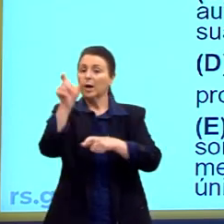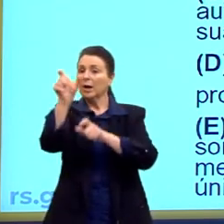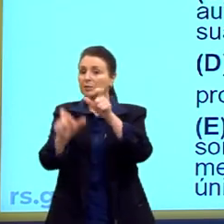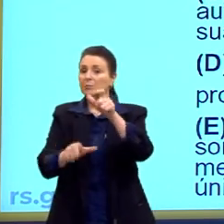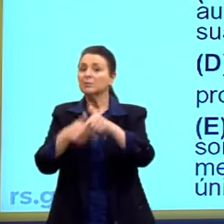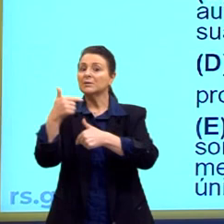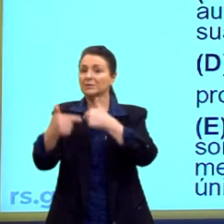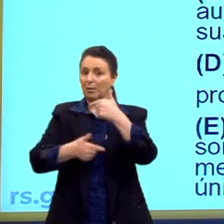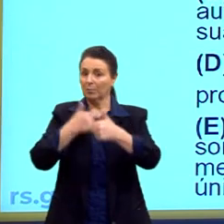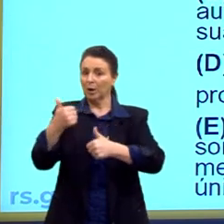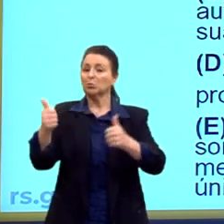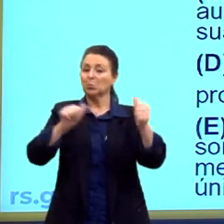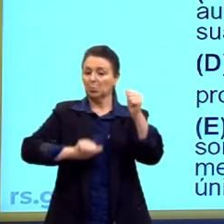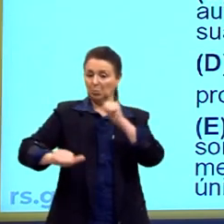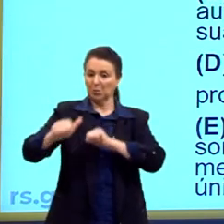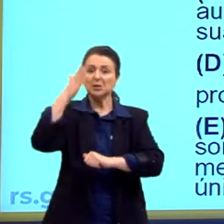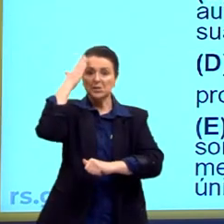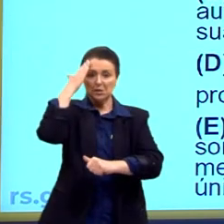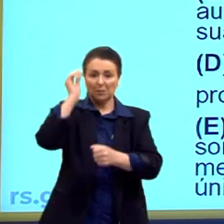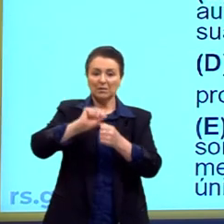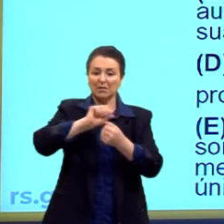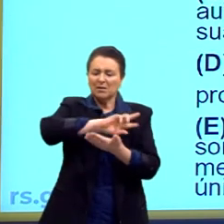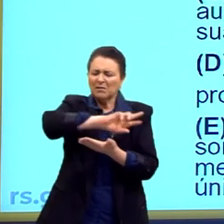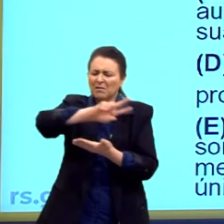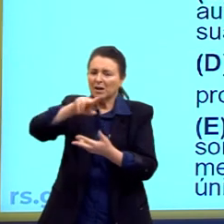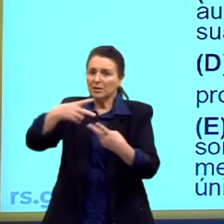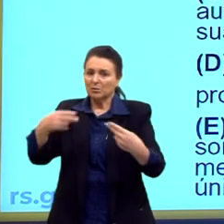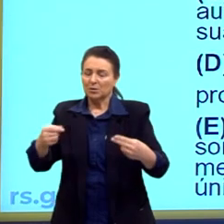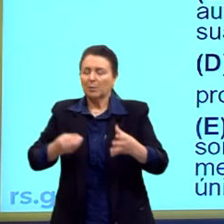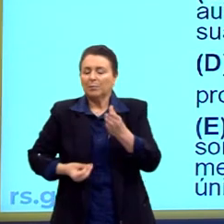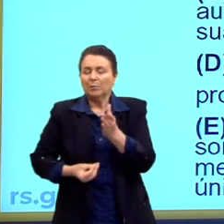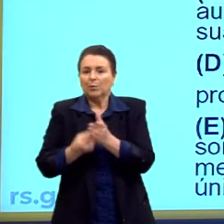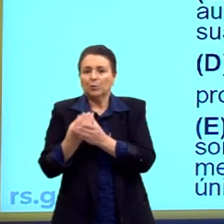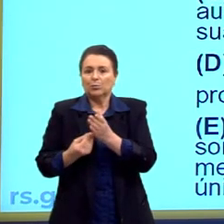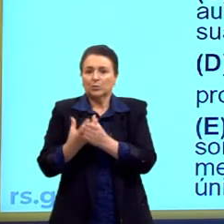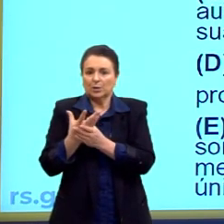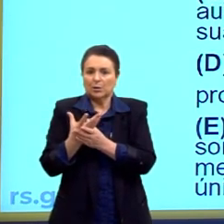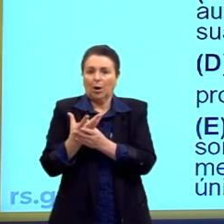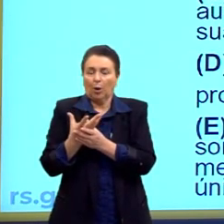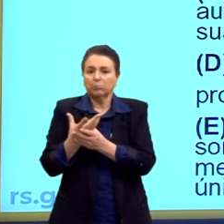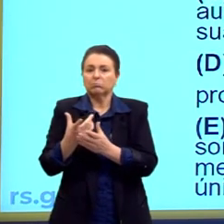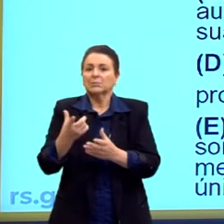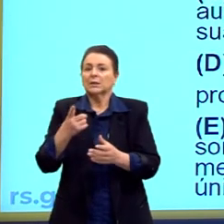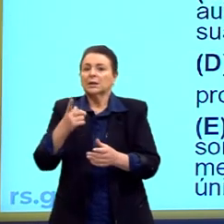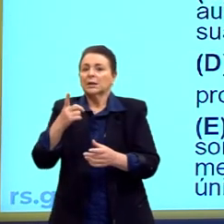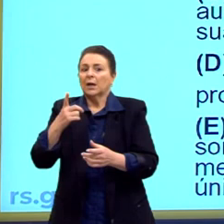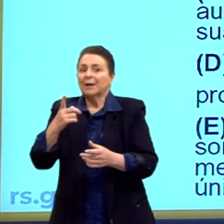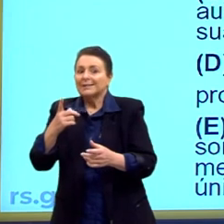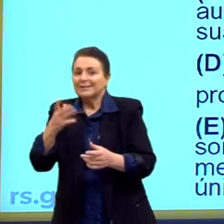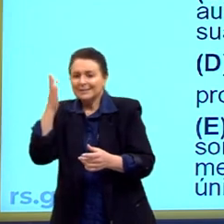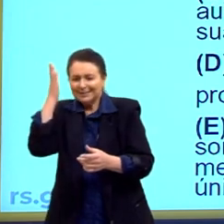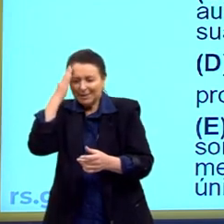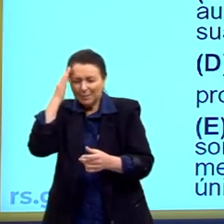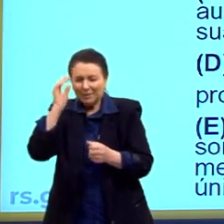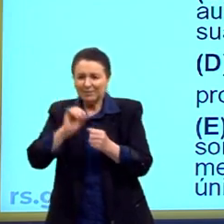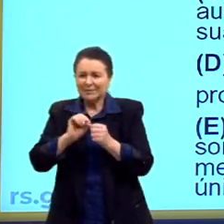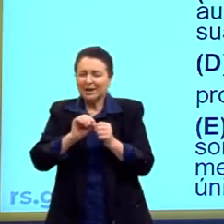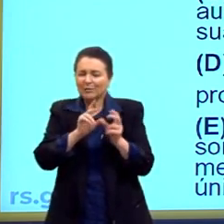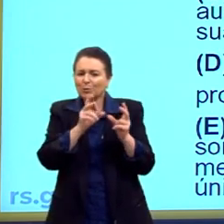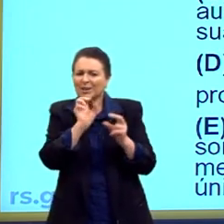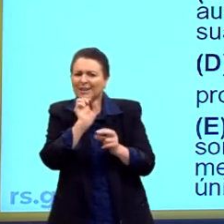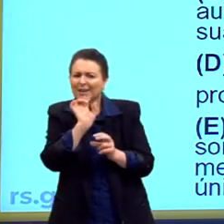qualificado e polivalente e pela produção atender às particularidades das